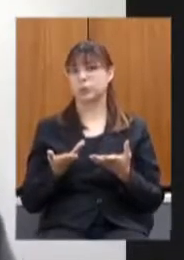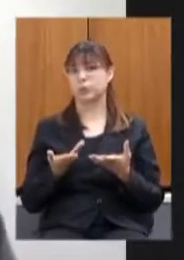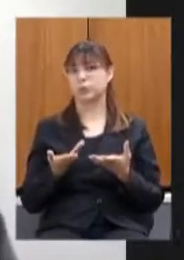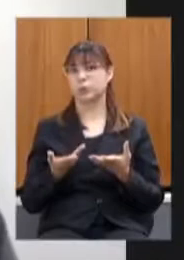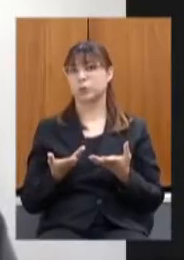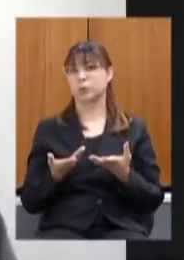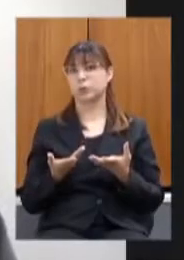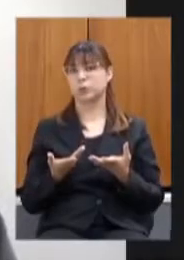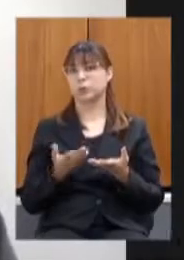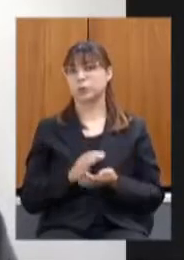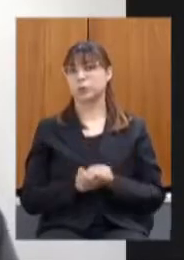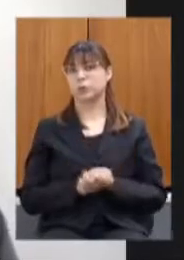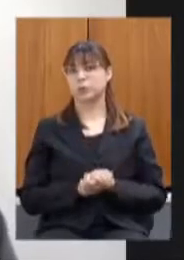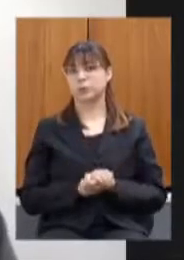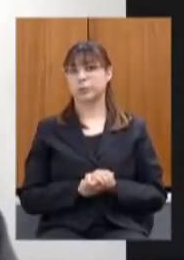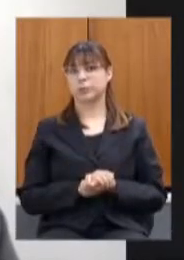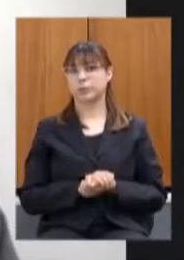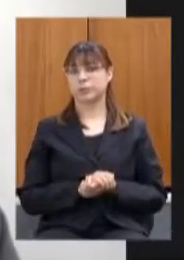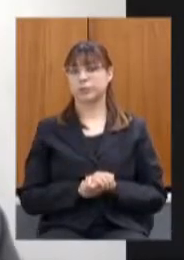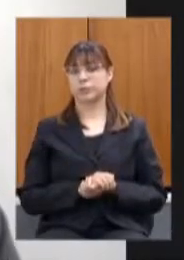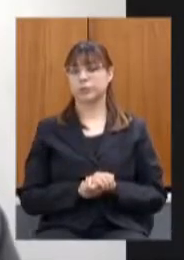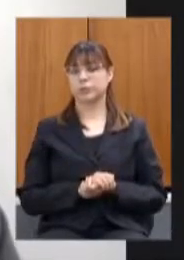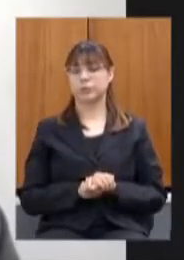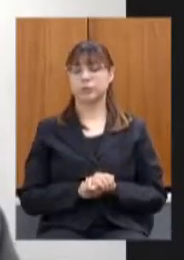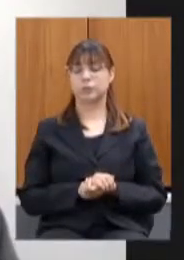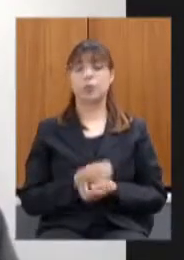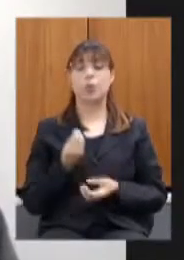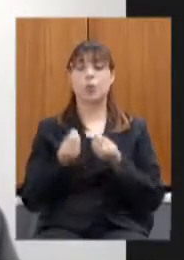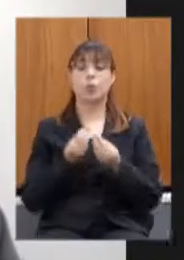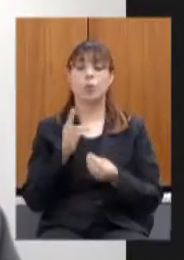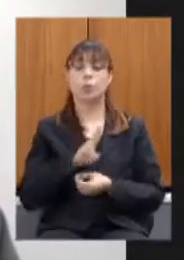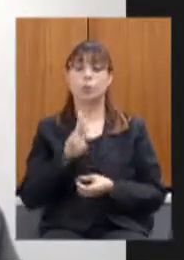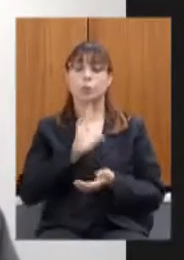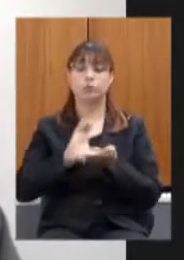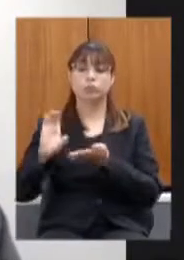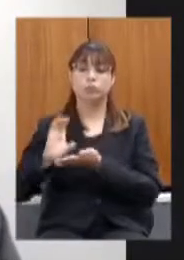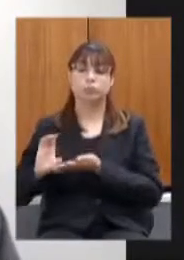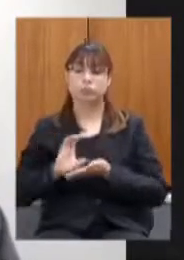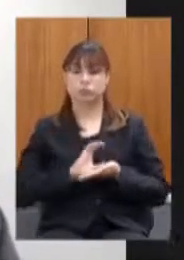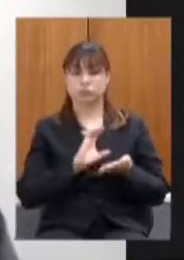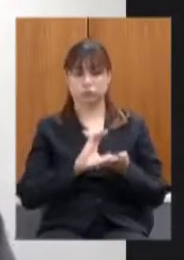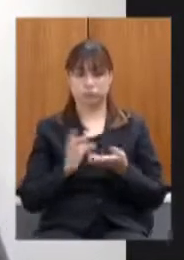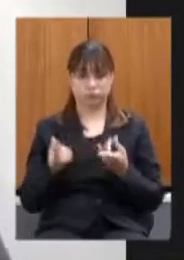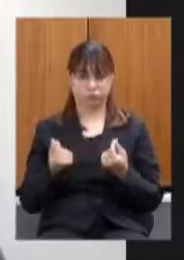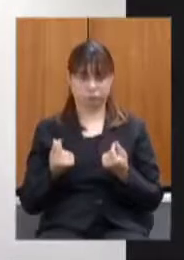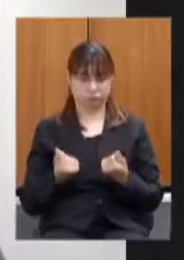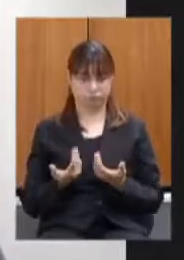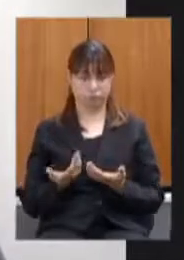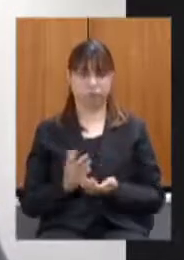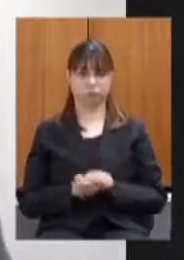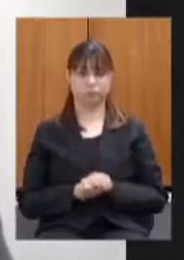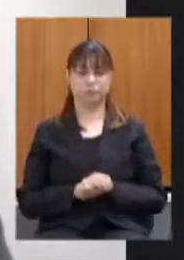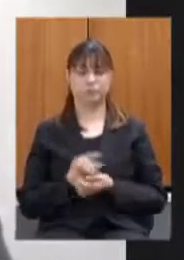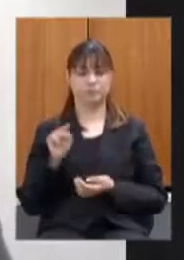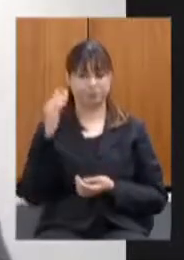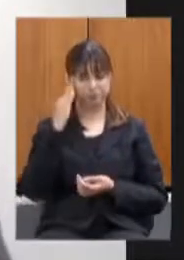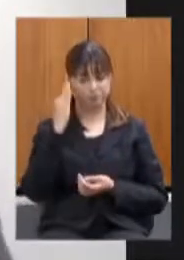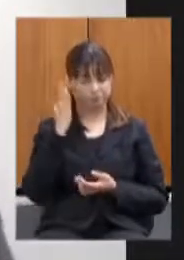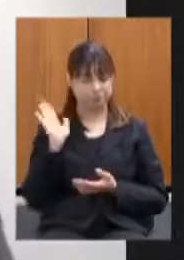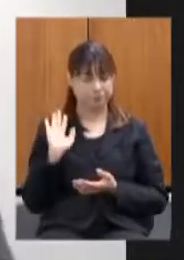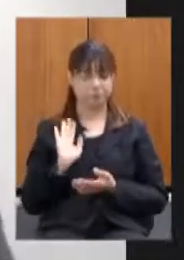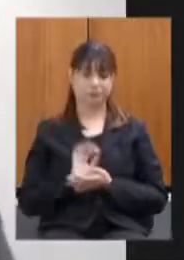eventual quantia de recursos uma hipótese de acordo o secretário sabe disso então